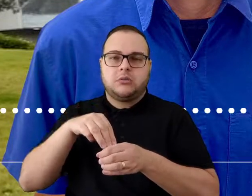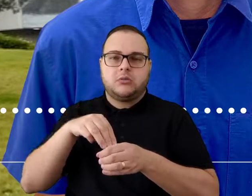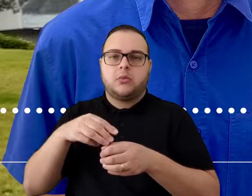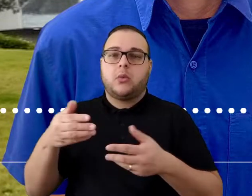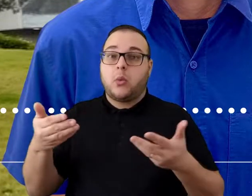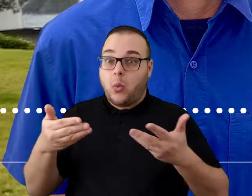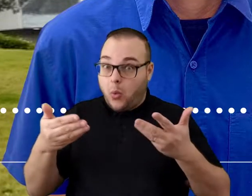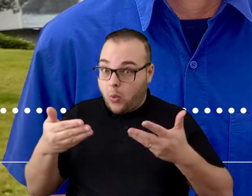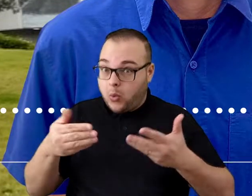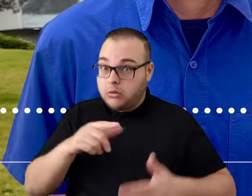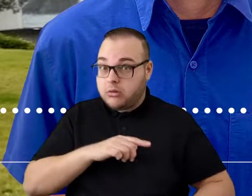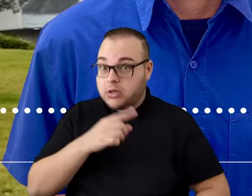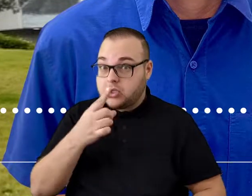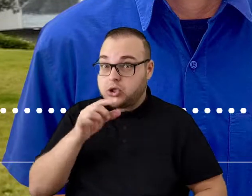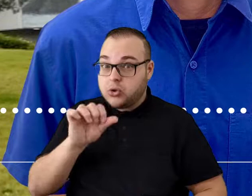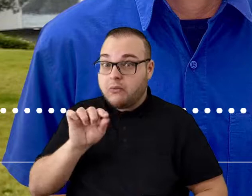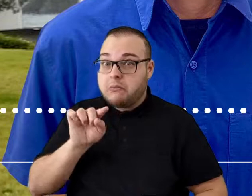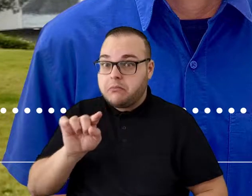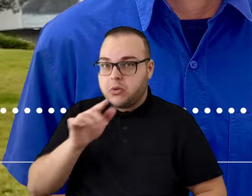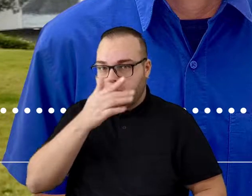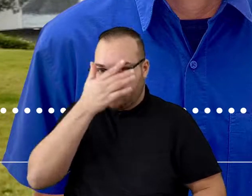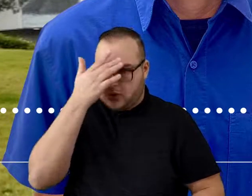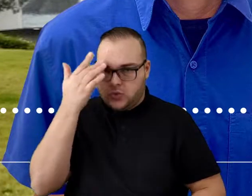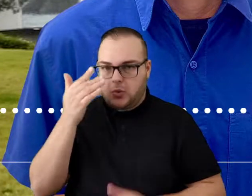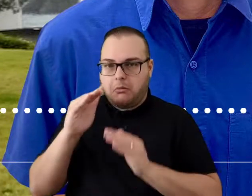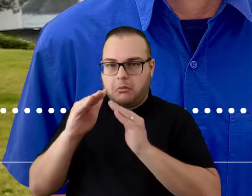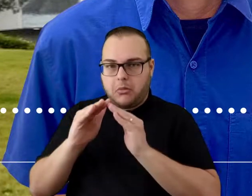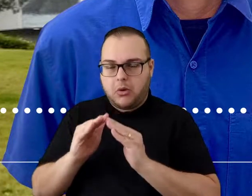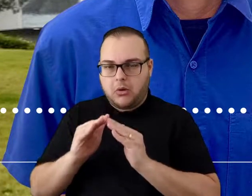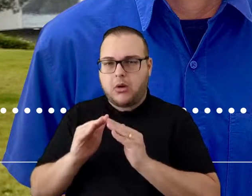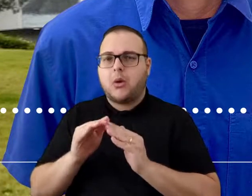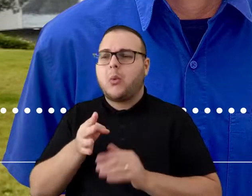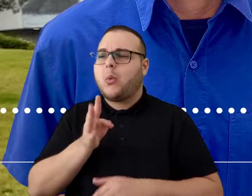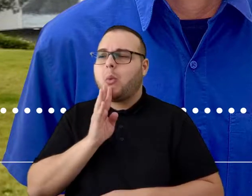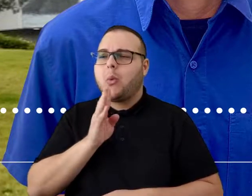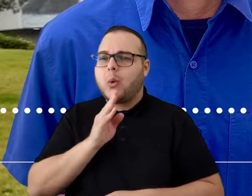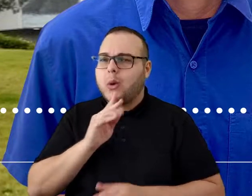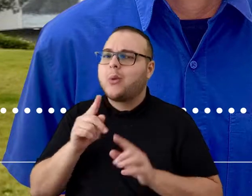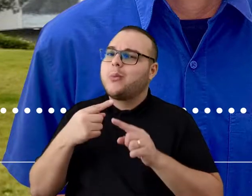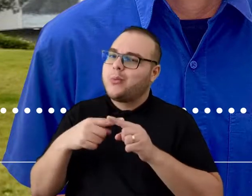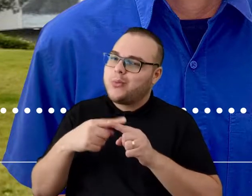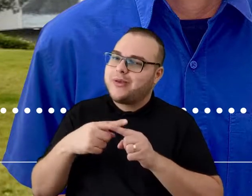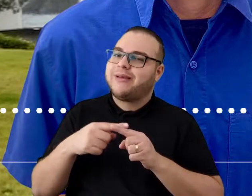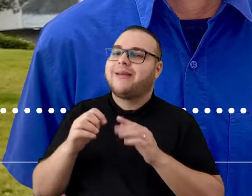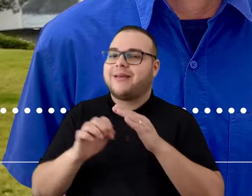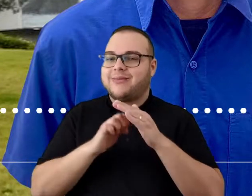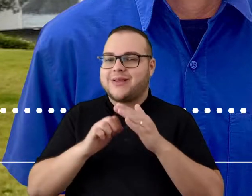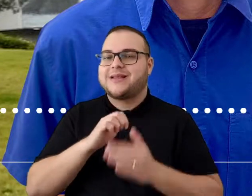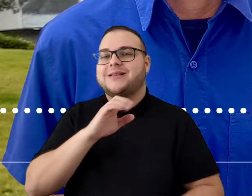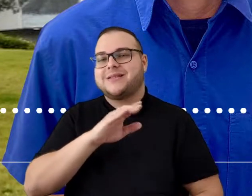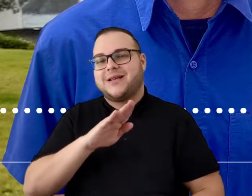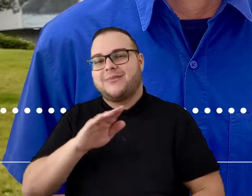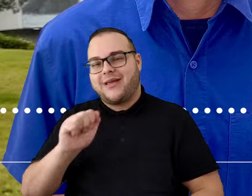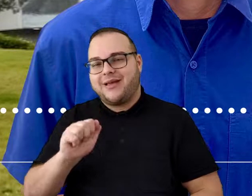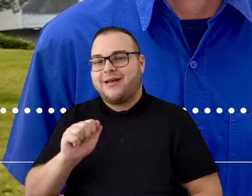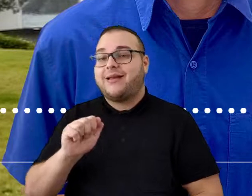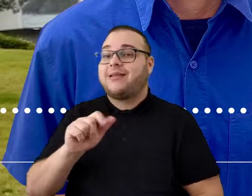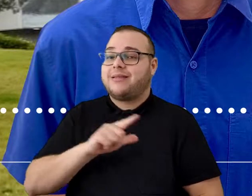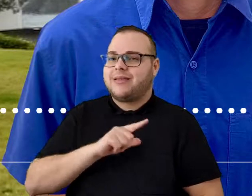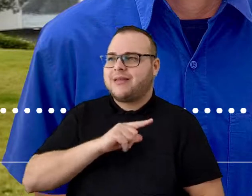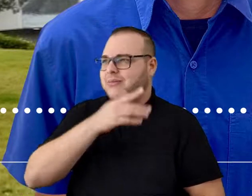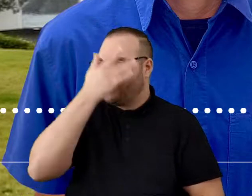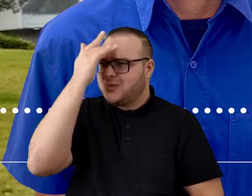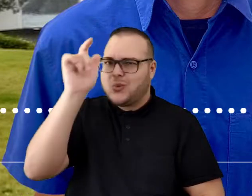cidade tem cerca de 19 mil habitantes e é reconhecida especialmente pelas atividades da companhia. Quem conhece bem essa